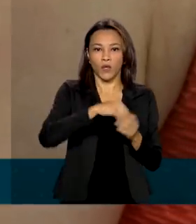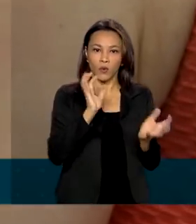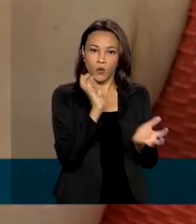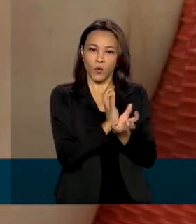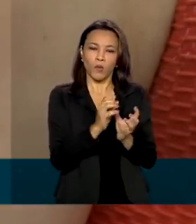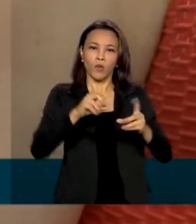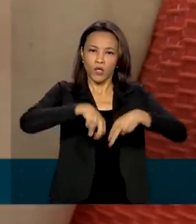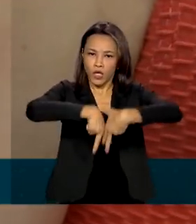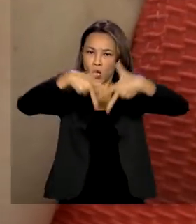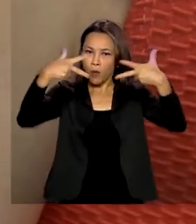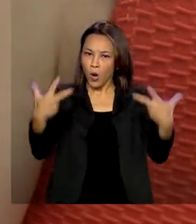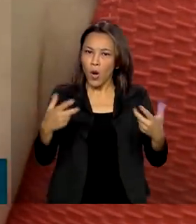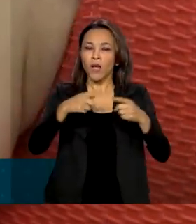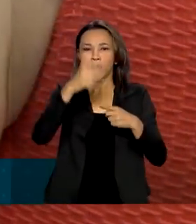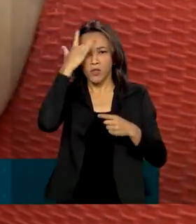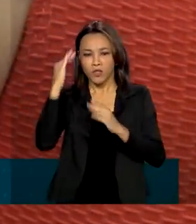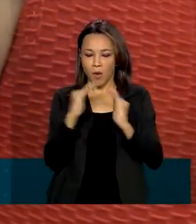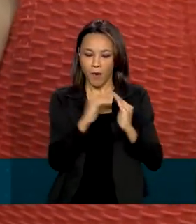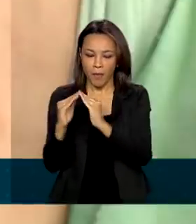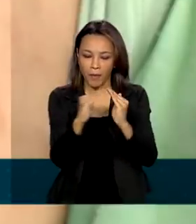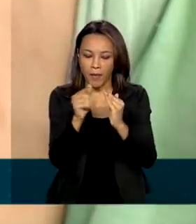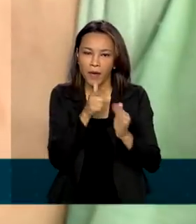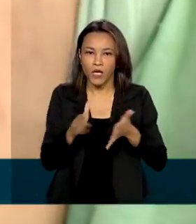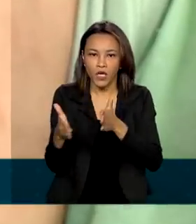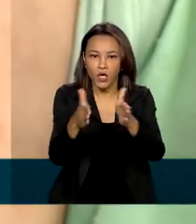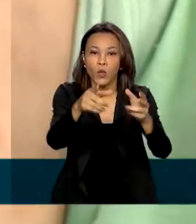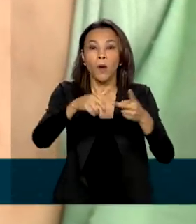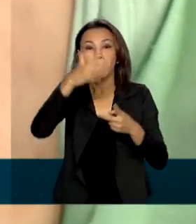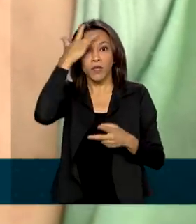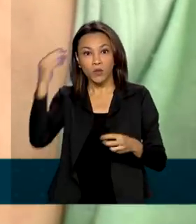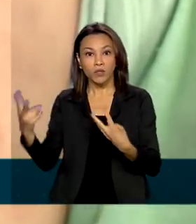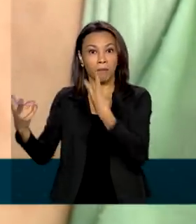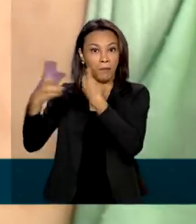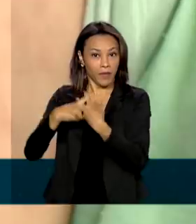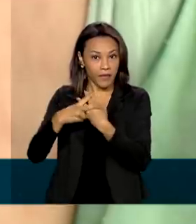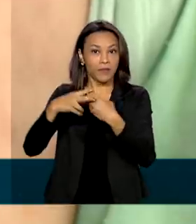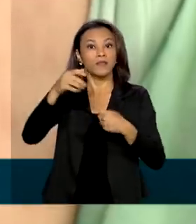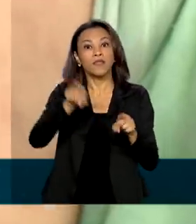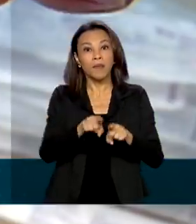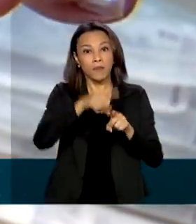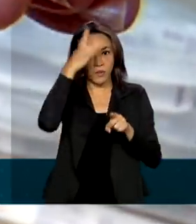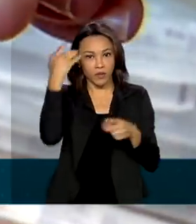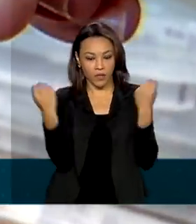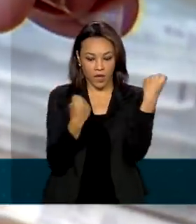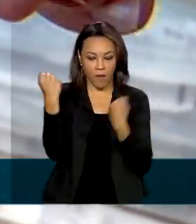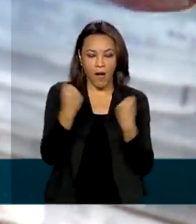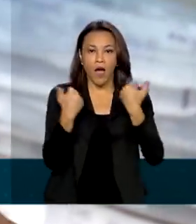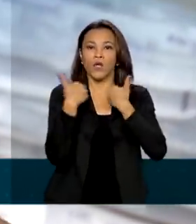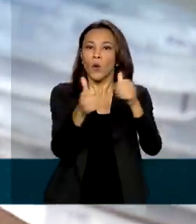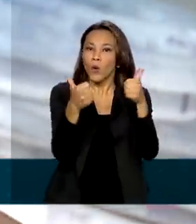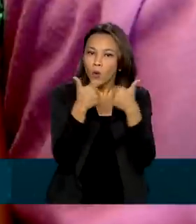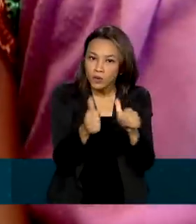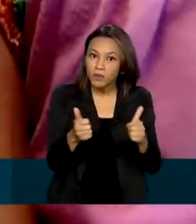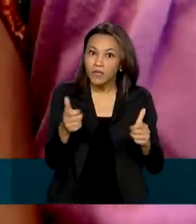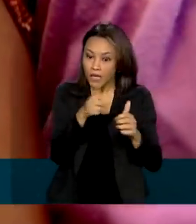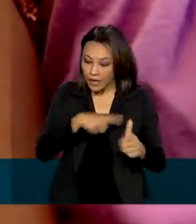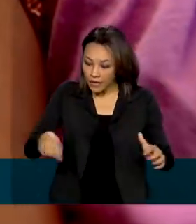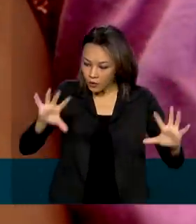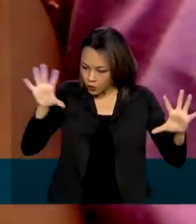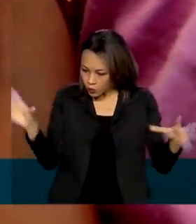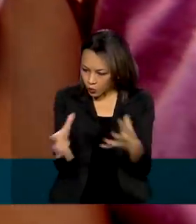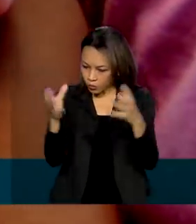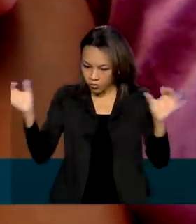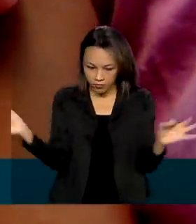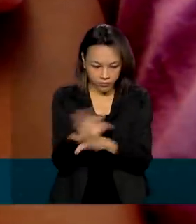quilombolas, ribeirinhos, populações carcerárias e trabalhadores do transporte coletivo. Depois que todos esses grupos forem